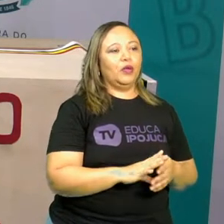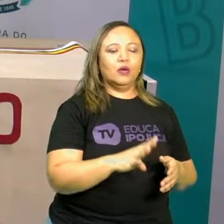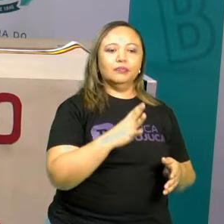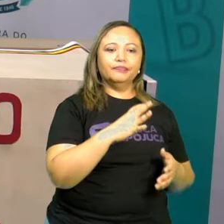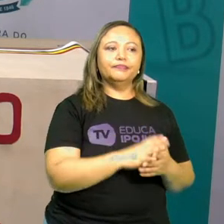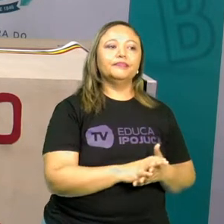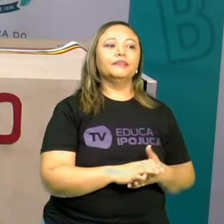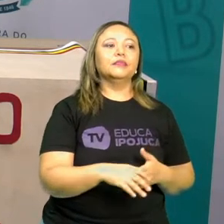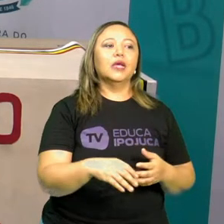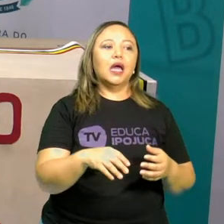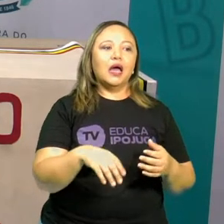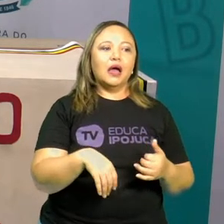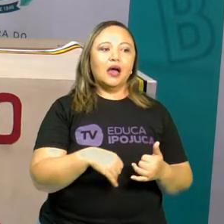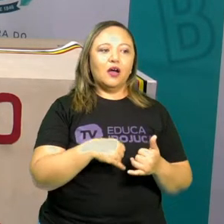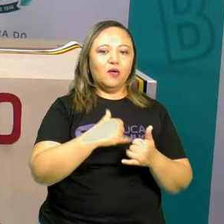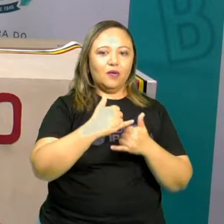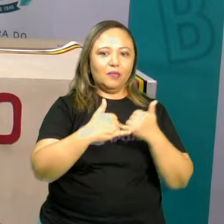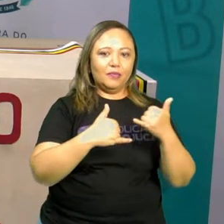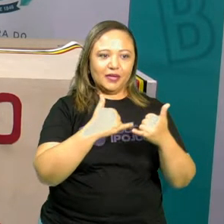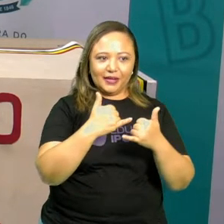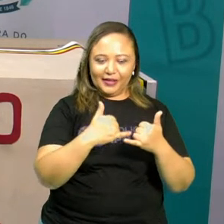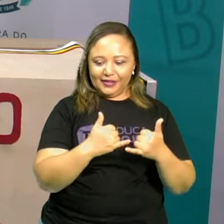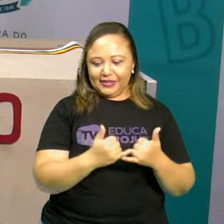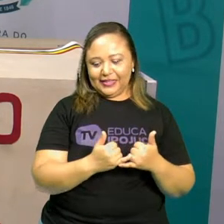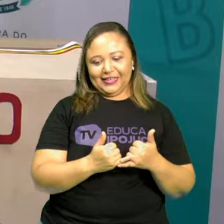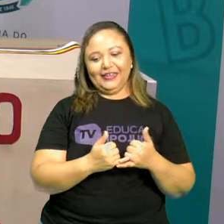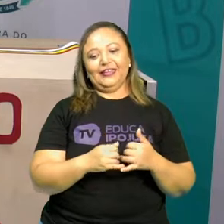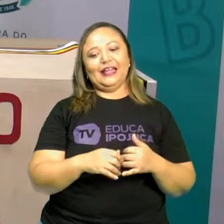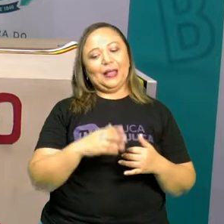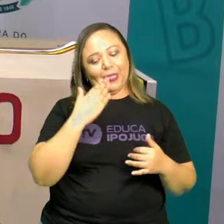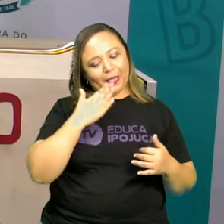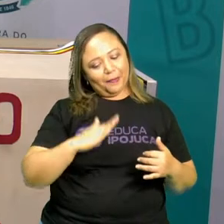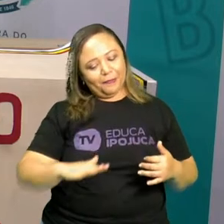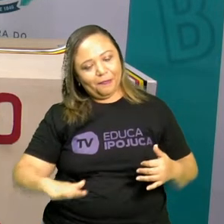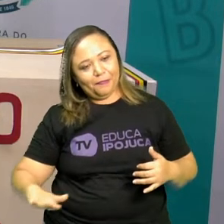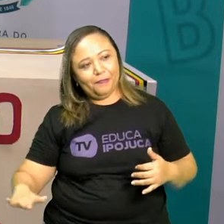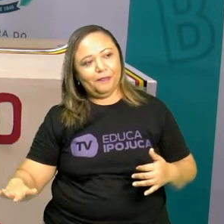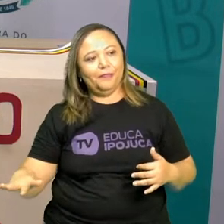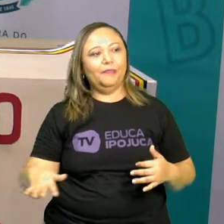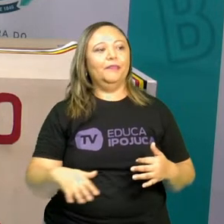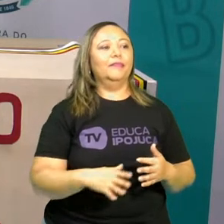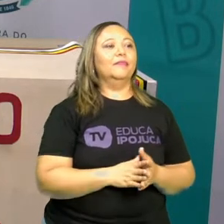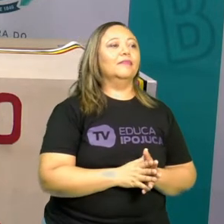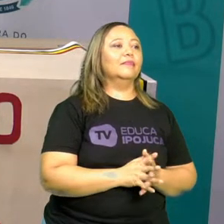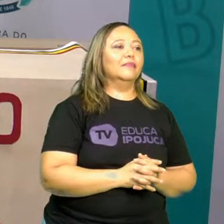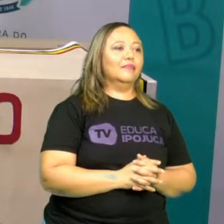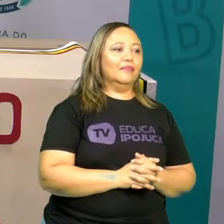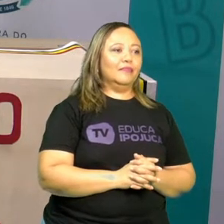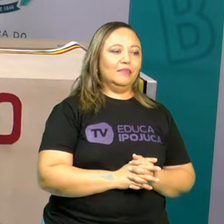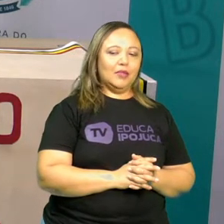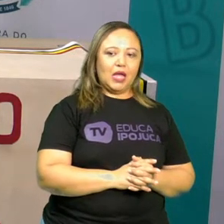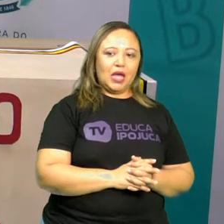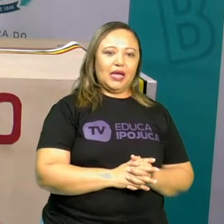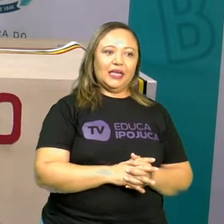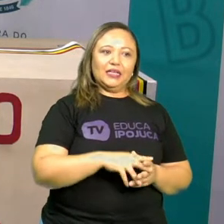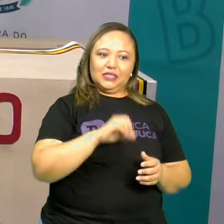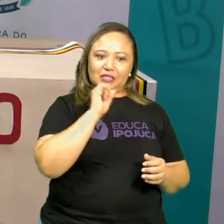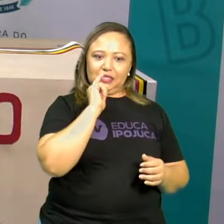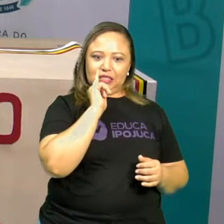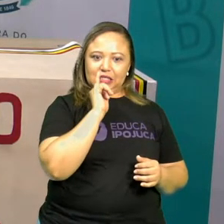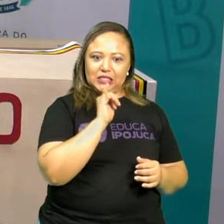conhecem, mas é uma brincadeira da infância da tia Carla, que se chama Meu Mestre Mandou.